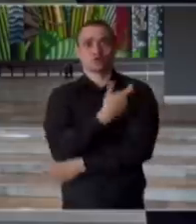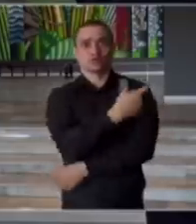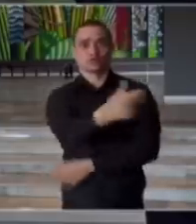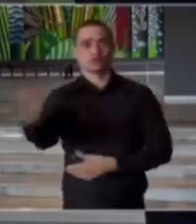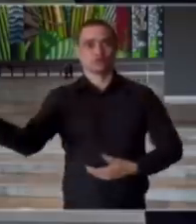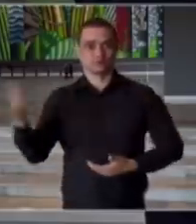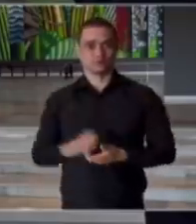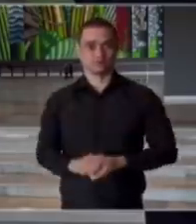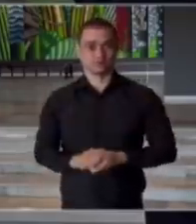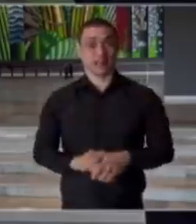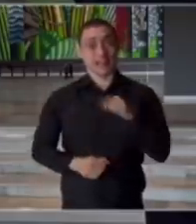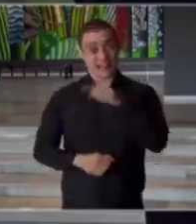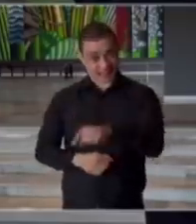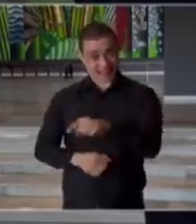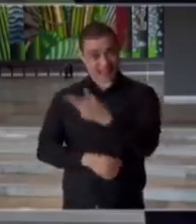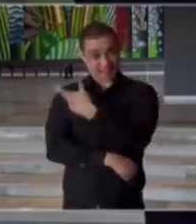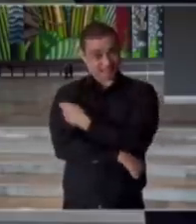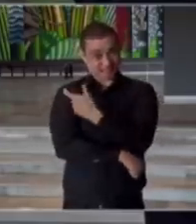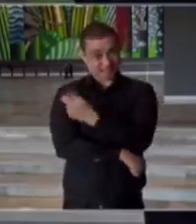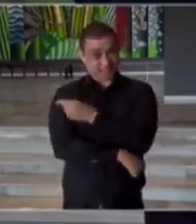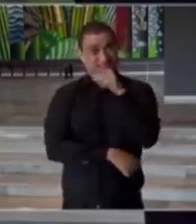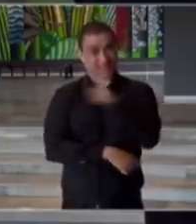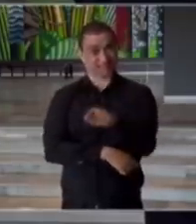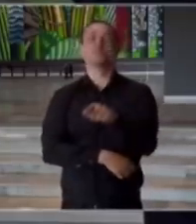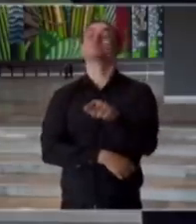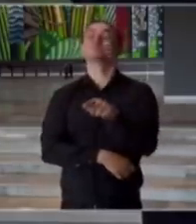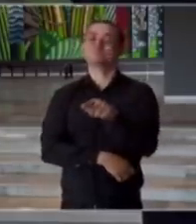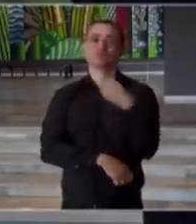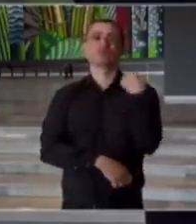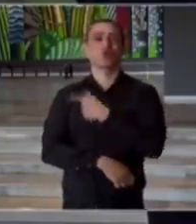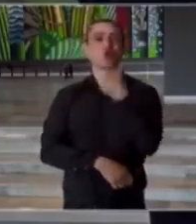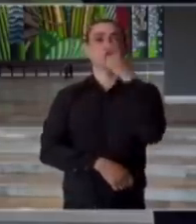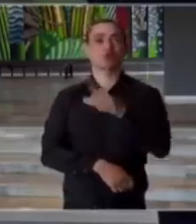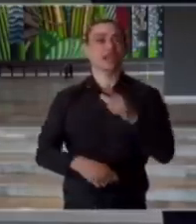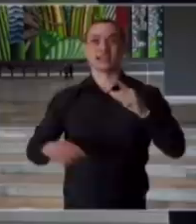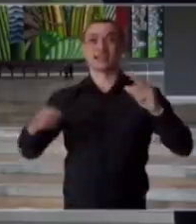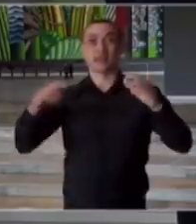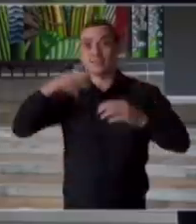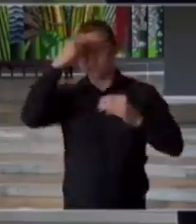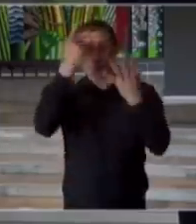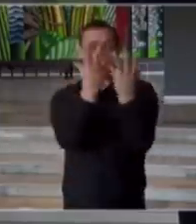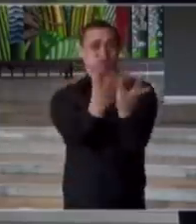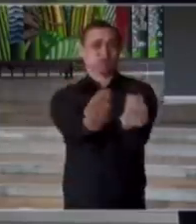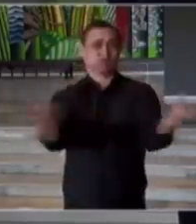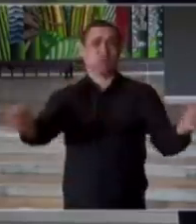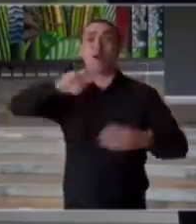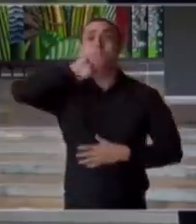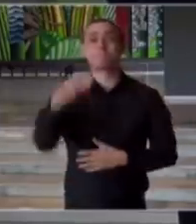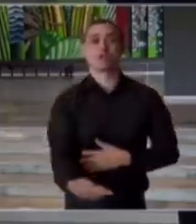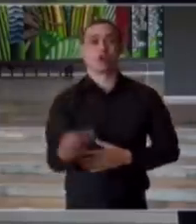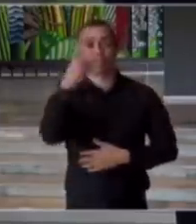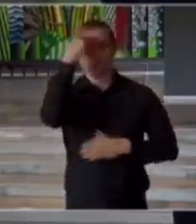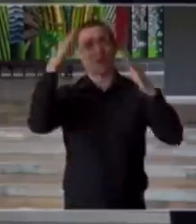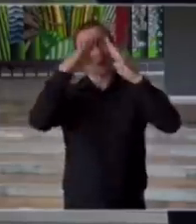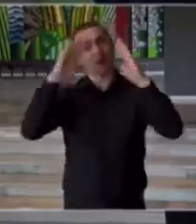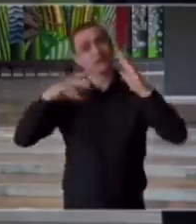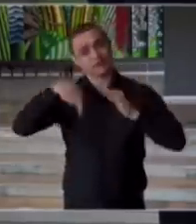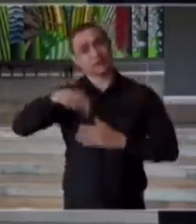E com esta vacina nós poderemos imunizar milhões de brasileiros.